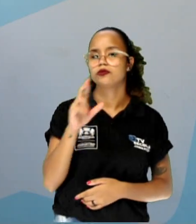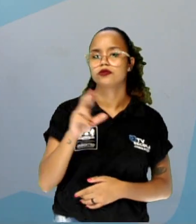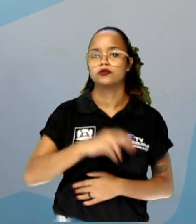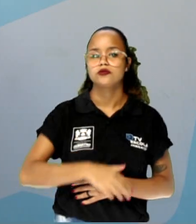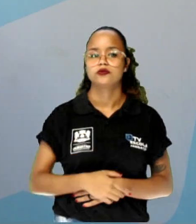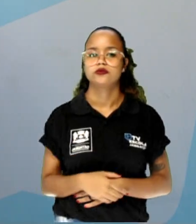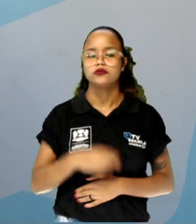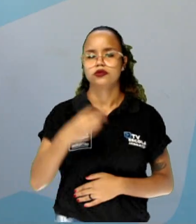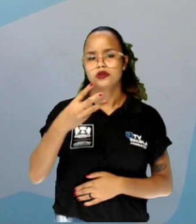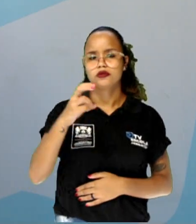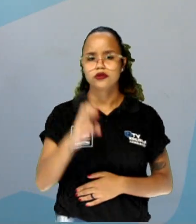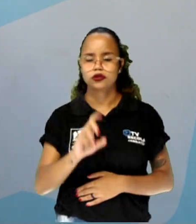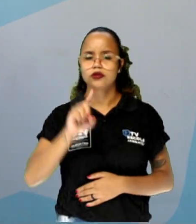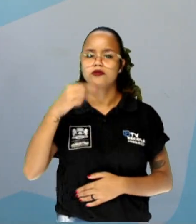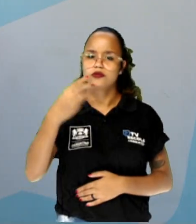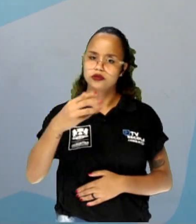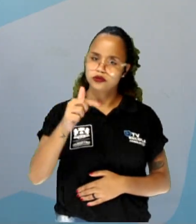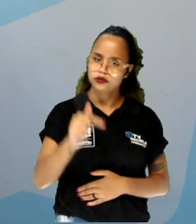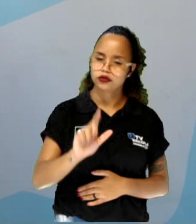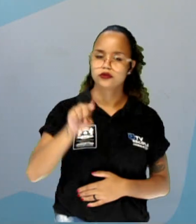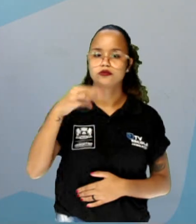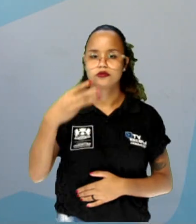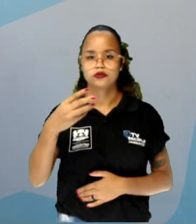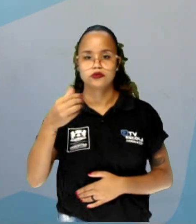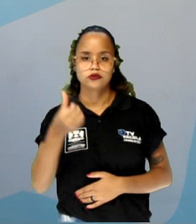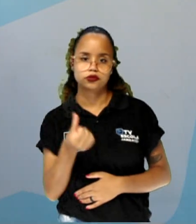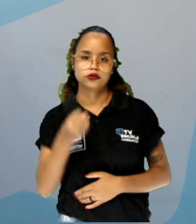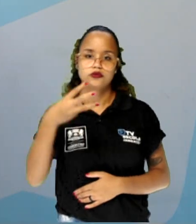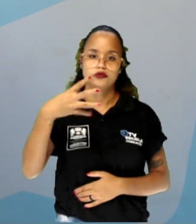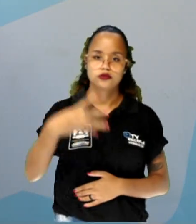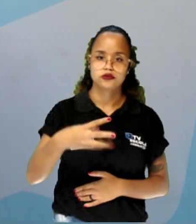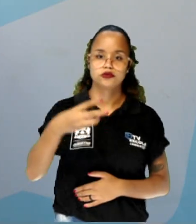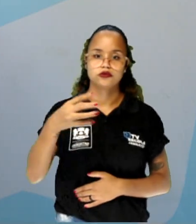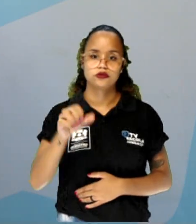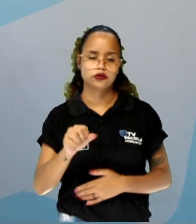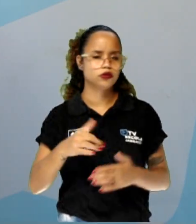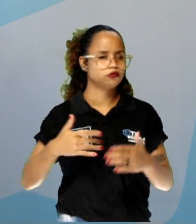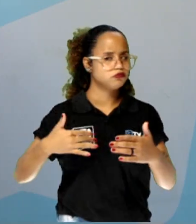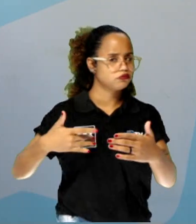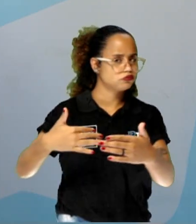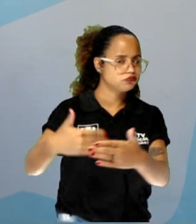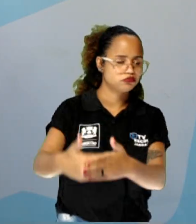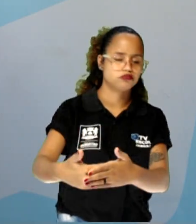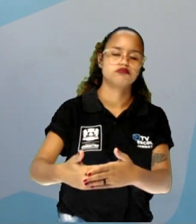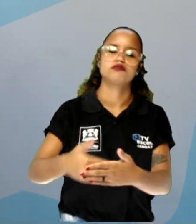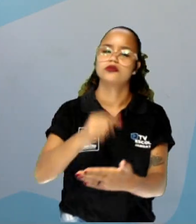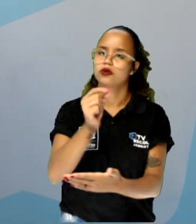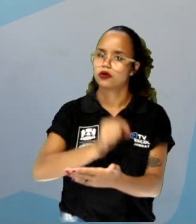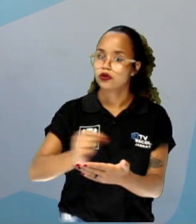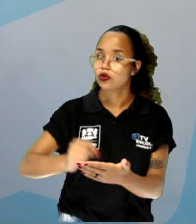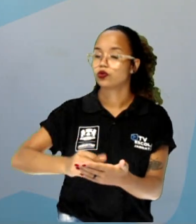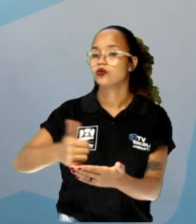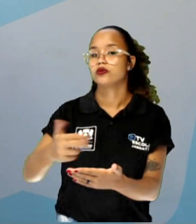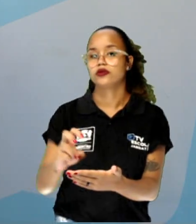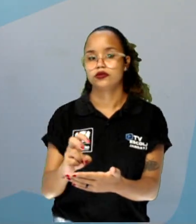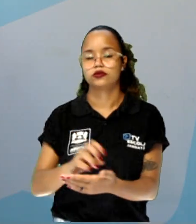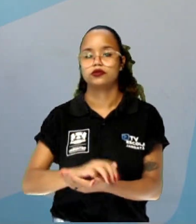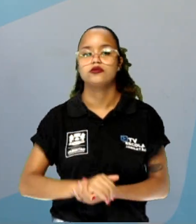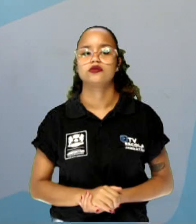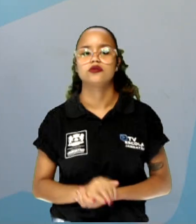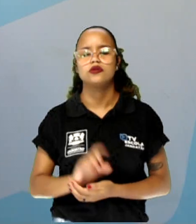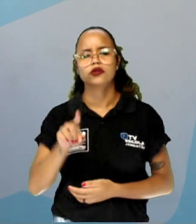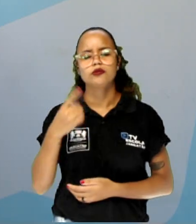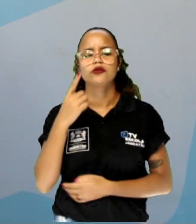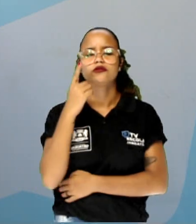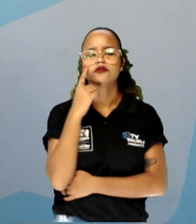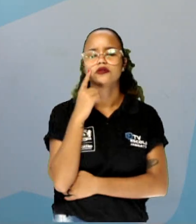O primeiro pediu 35, depois 37, depois 36, 34, 38, por aí foi. Ele anotou os 15. E depois ele